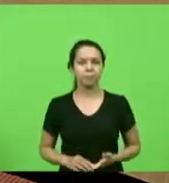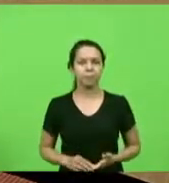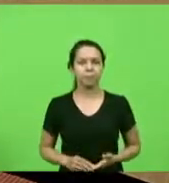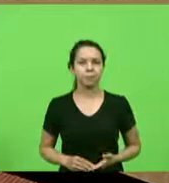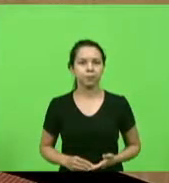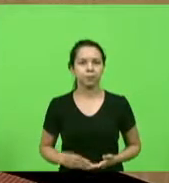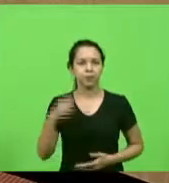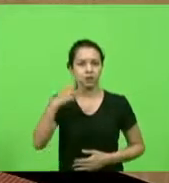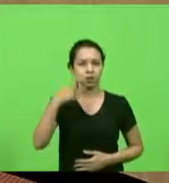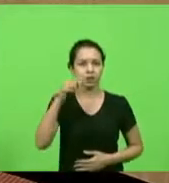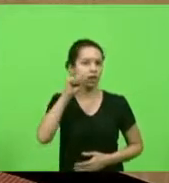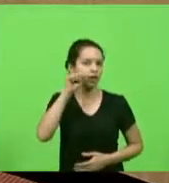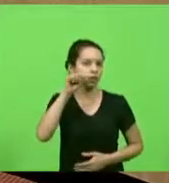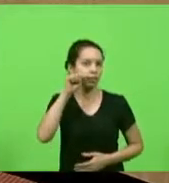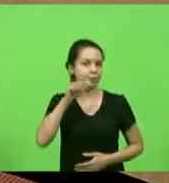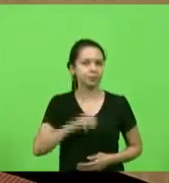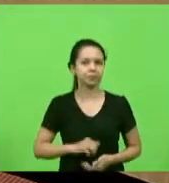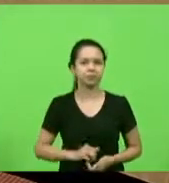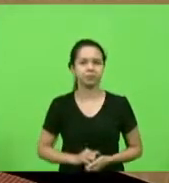Ana Campagnolo